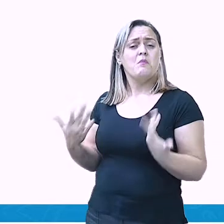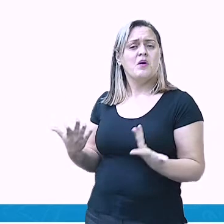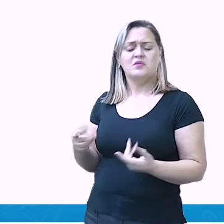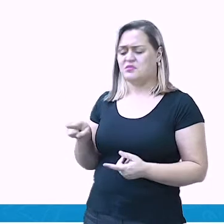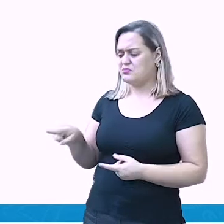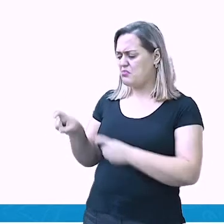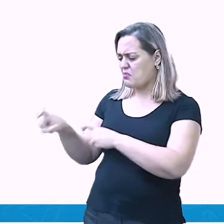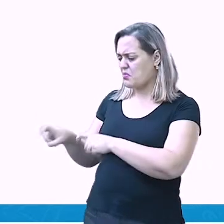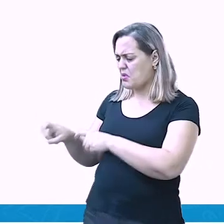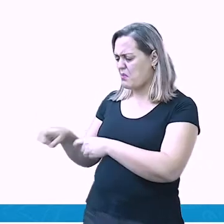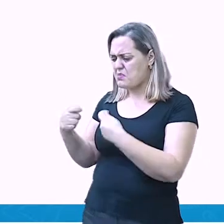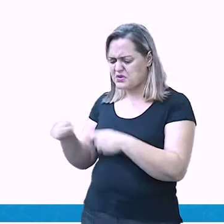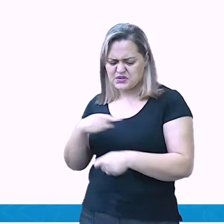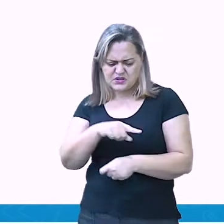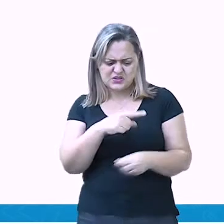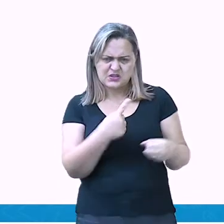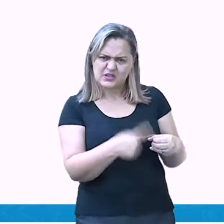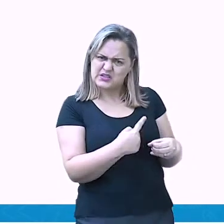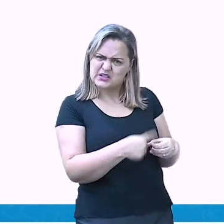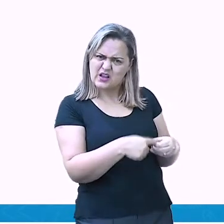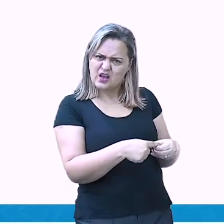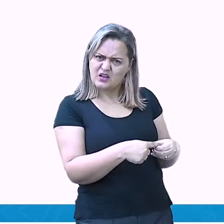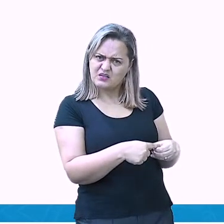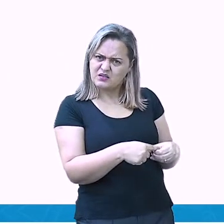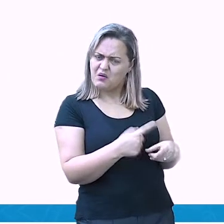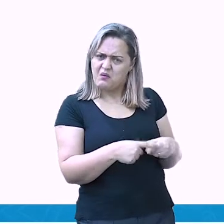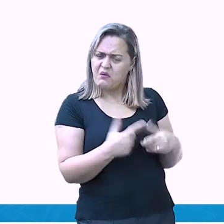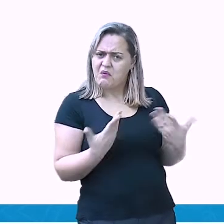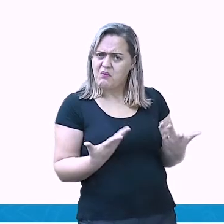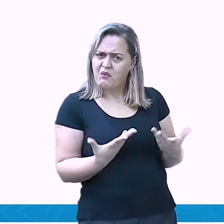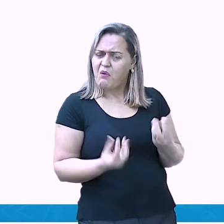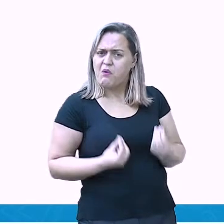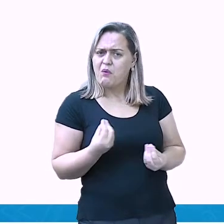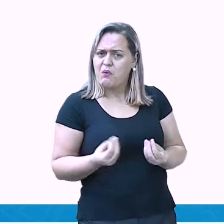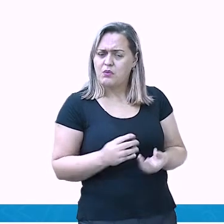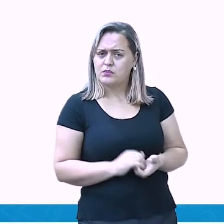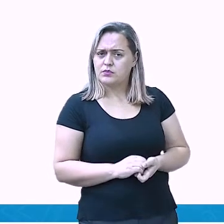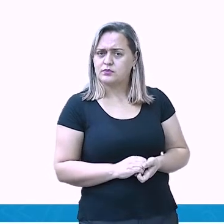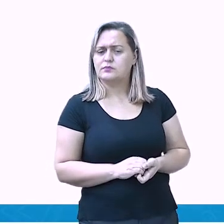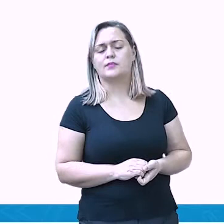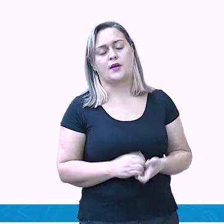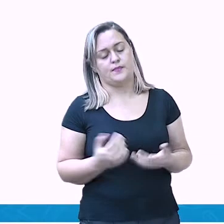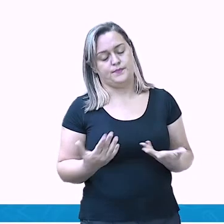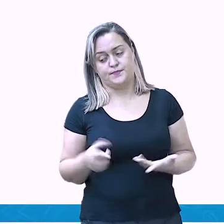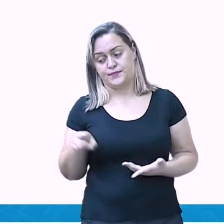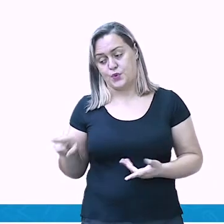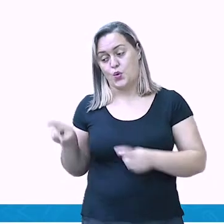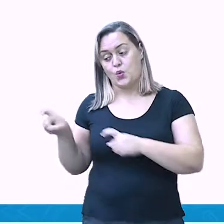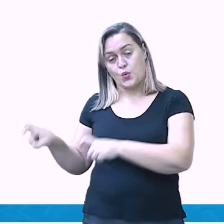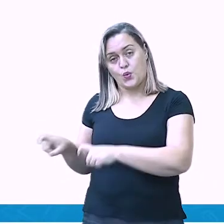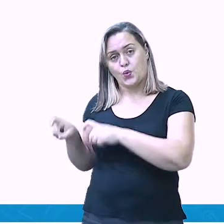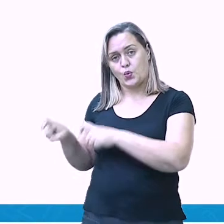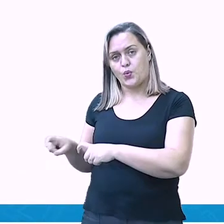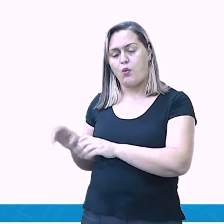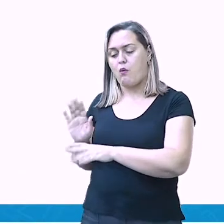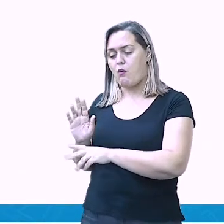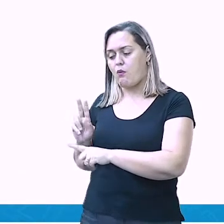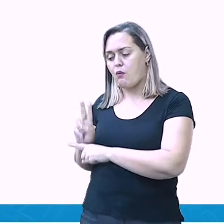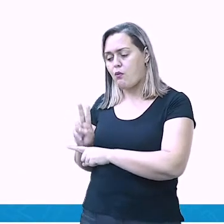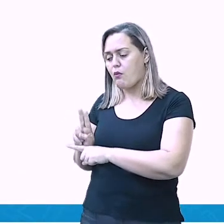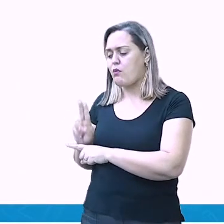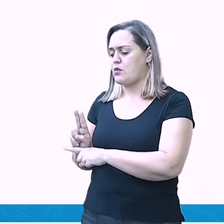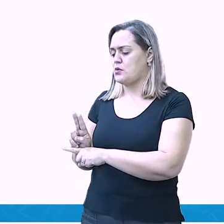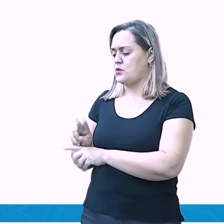ver? Bem, eles cuidam dessa parte do plantio, porém, às vezes, quando eles adoecem lá,